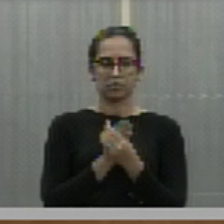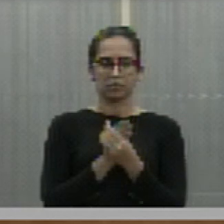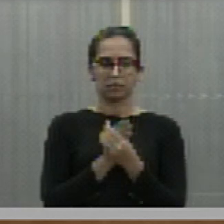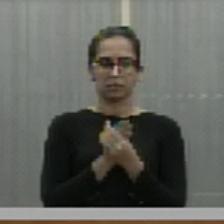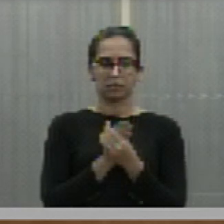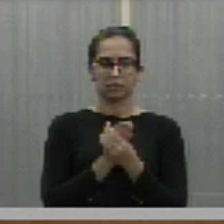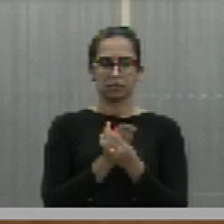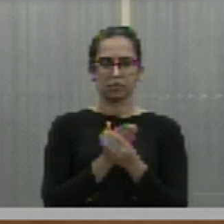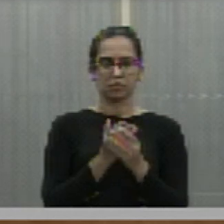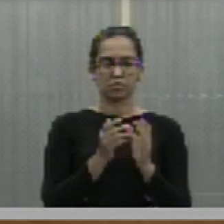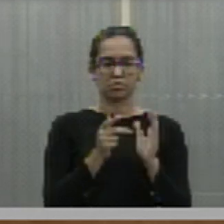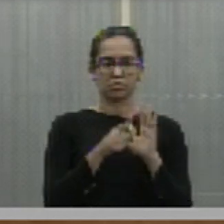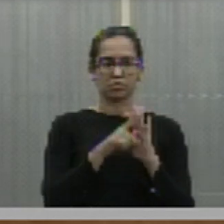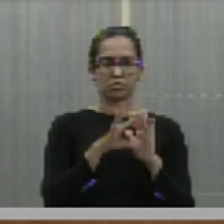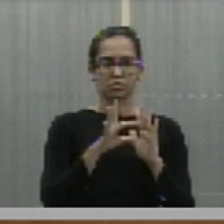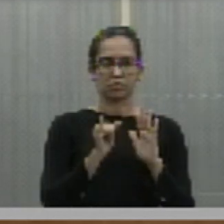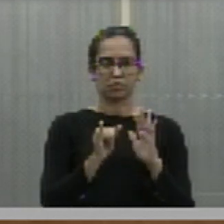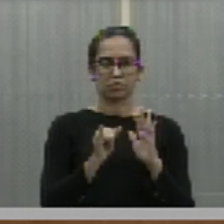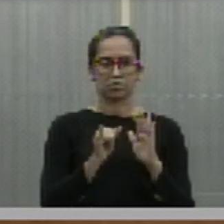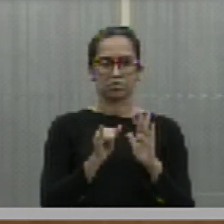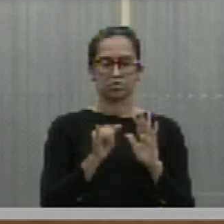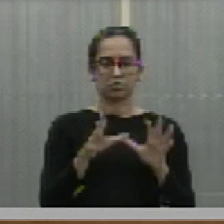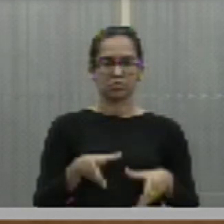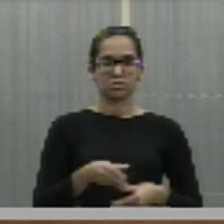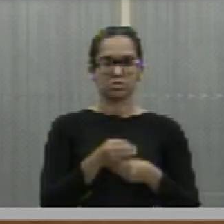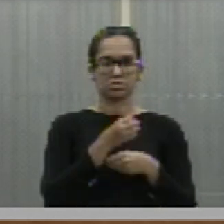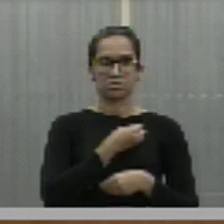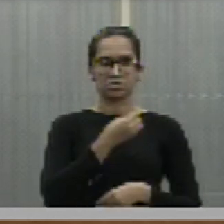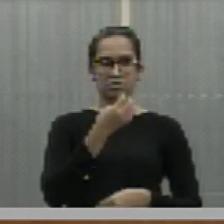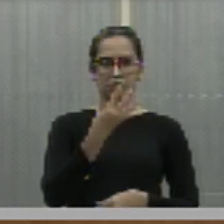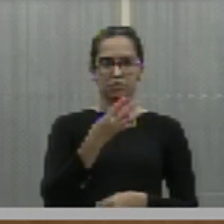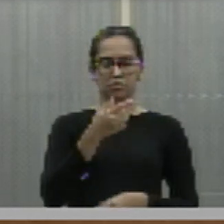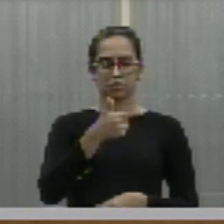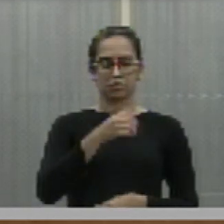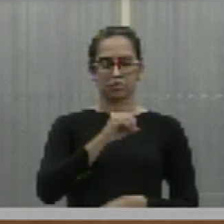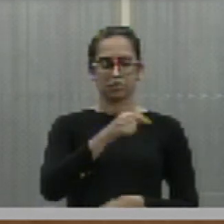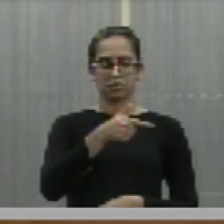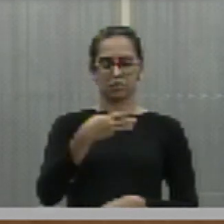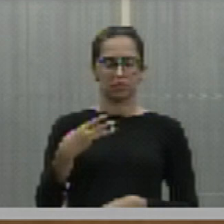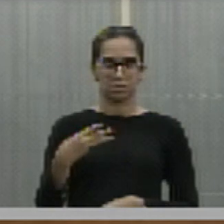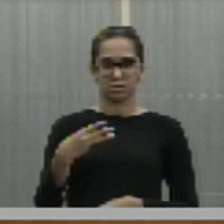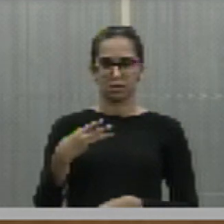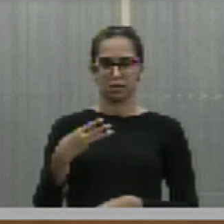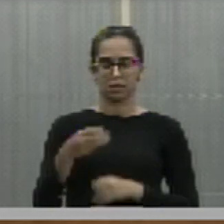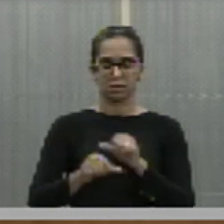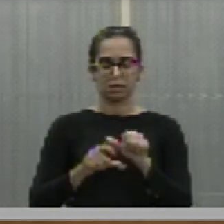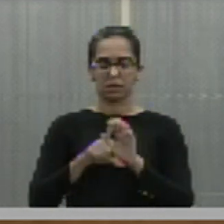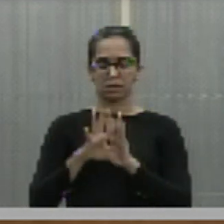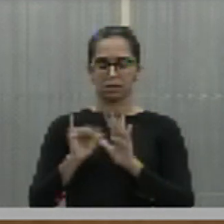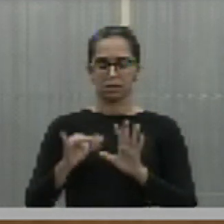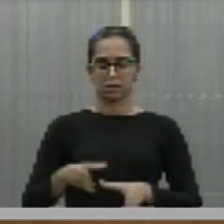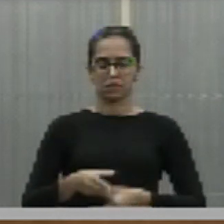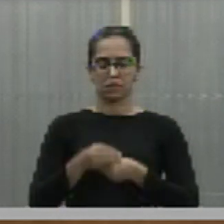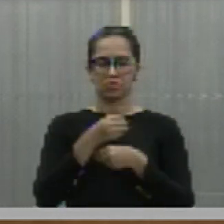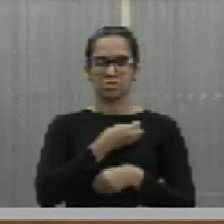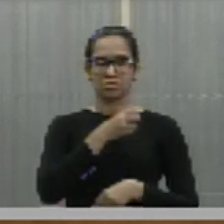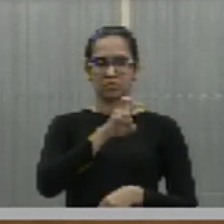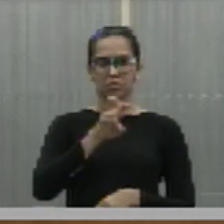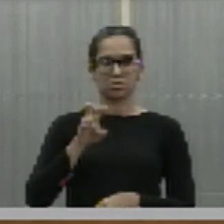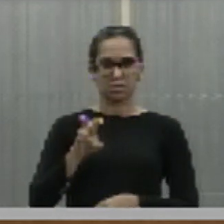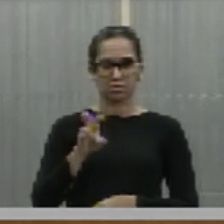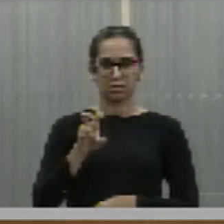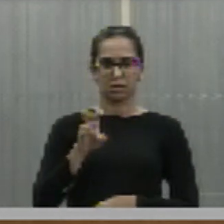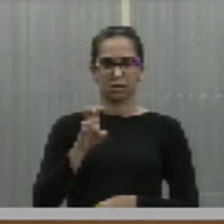Projeto AL complementar número 4, de 2023, altera a lei complementar número 55,